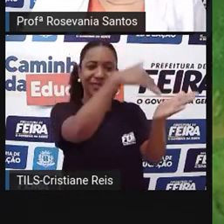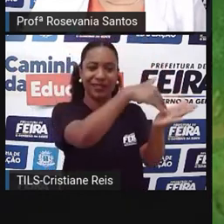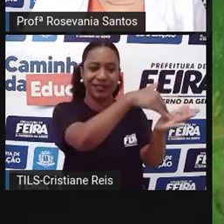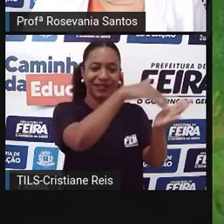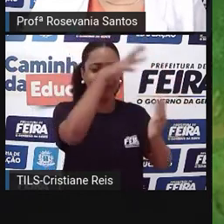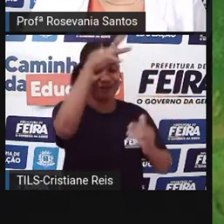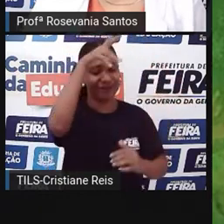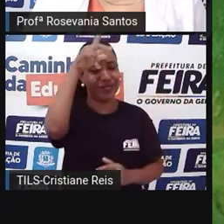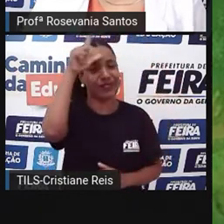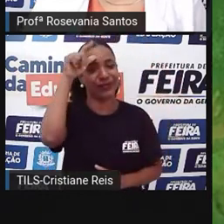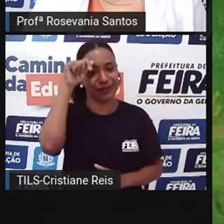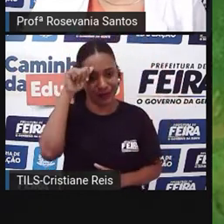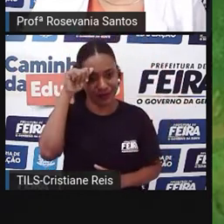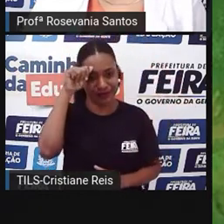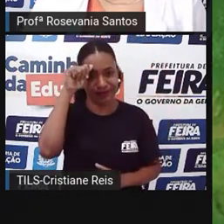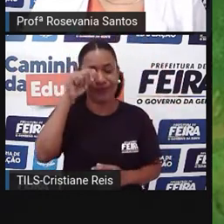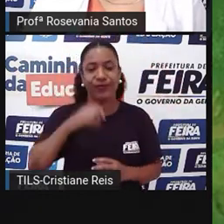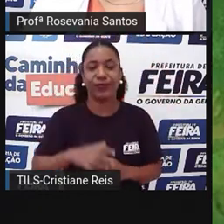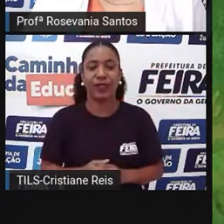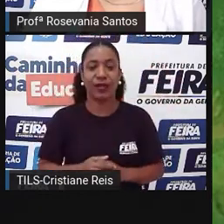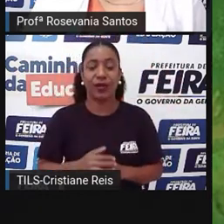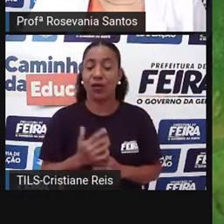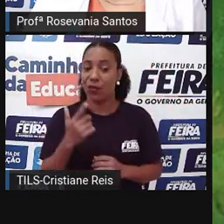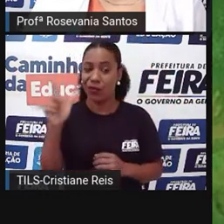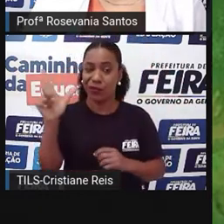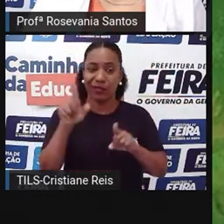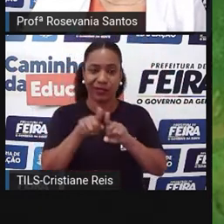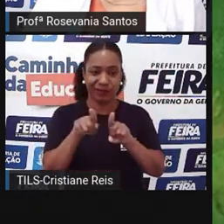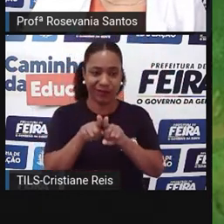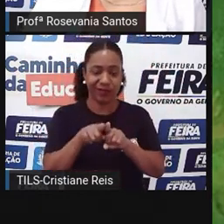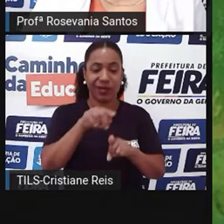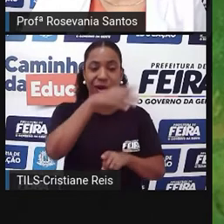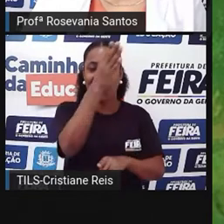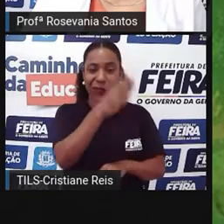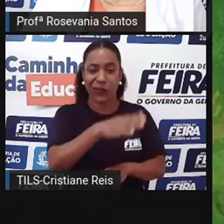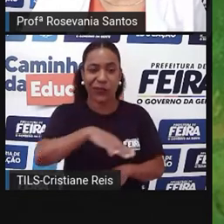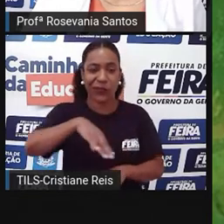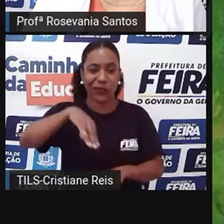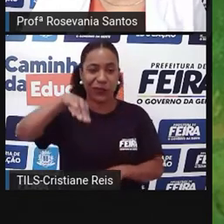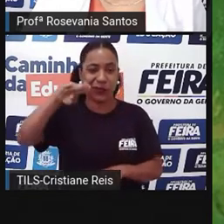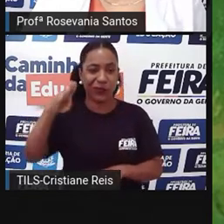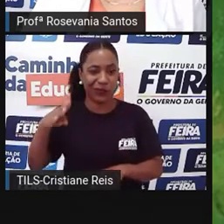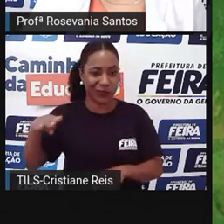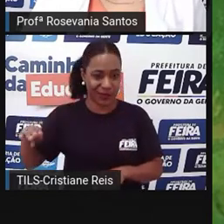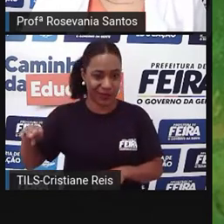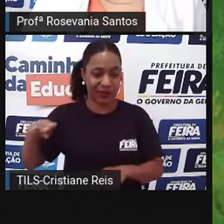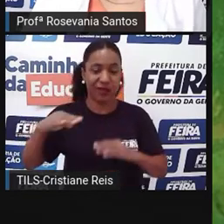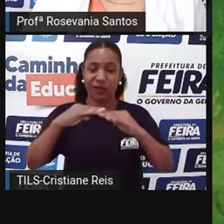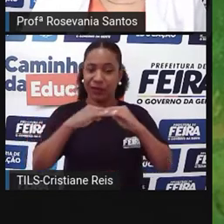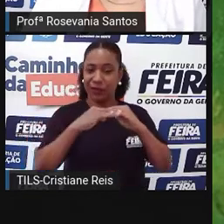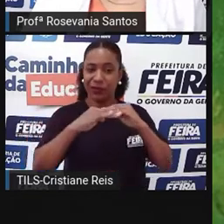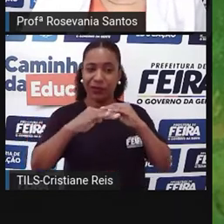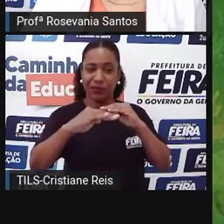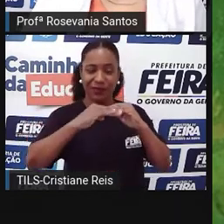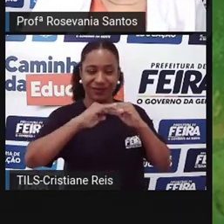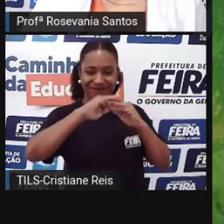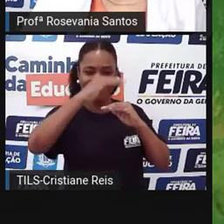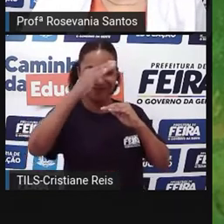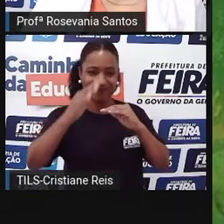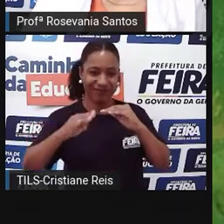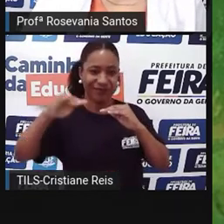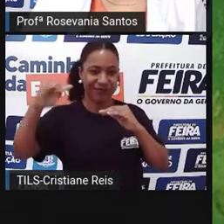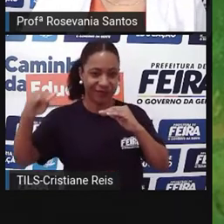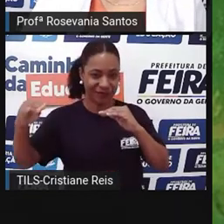do relevo, que foi como eu citei pra vocês, que esse alinhamento, né, que a gente tem aqui, né, de Planalto, dessas pequenas, dessas